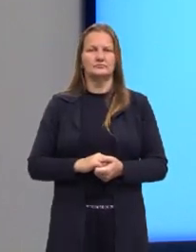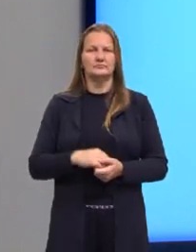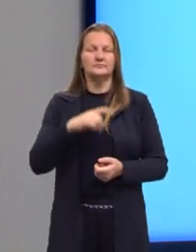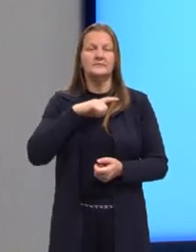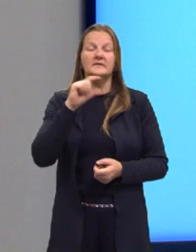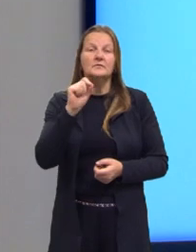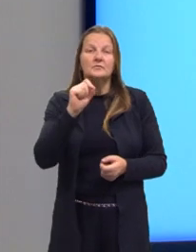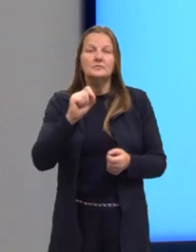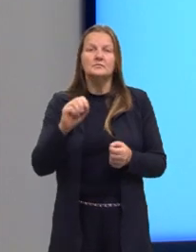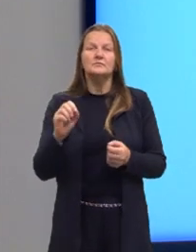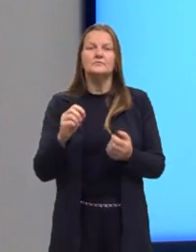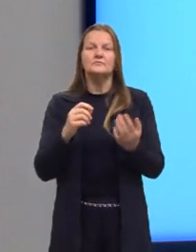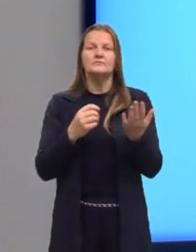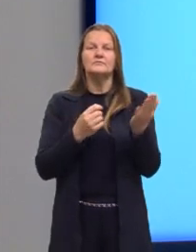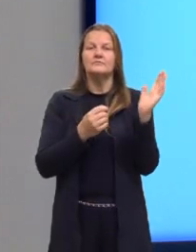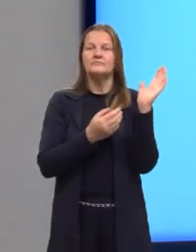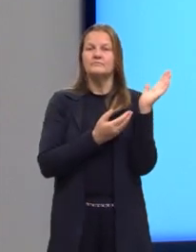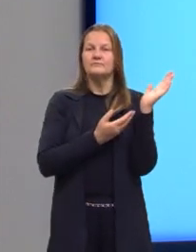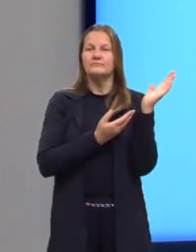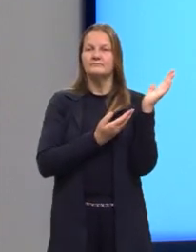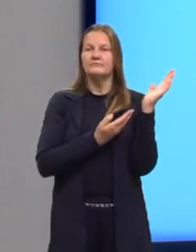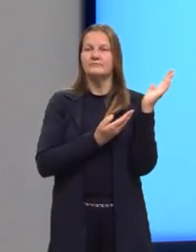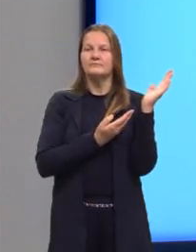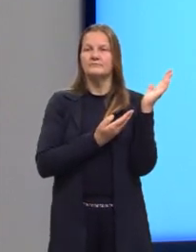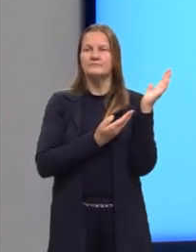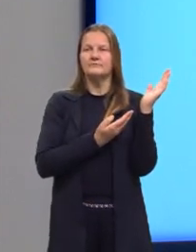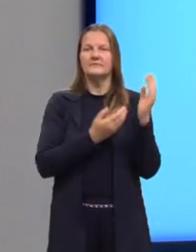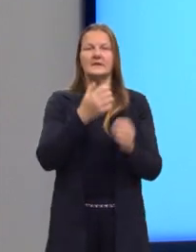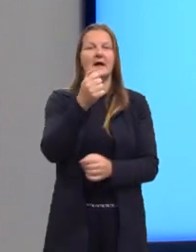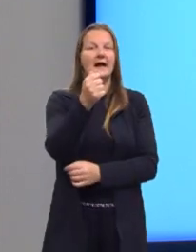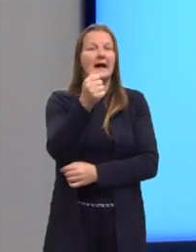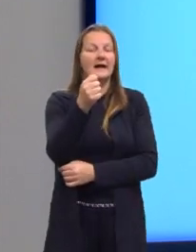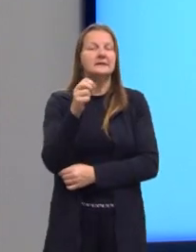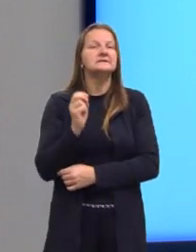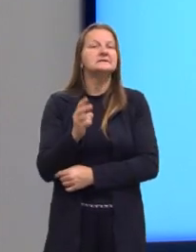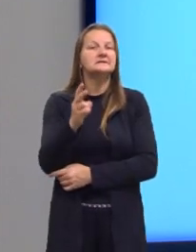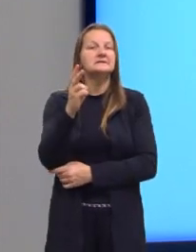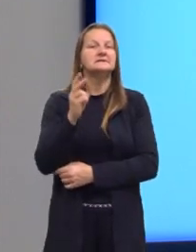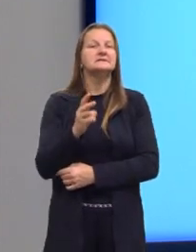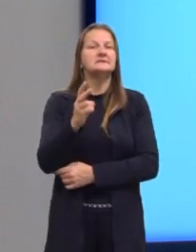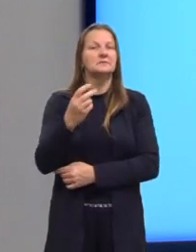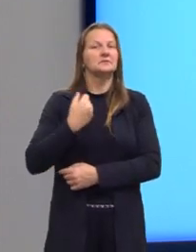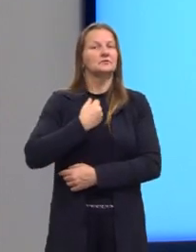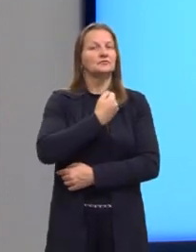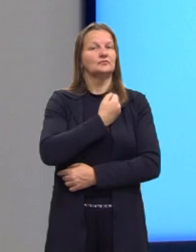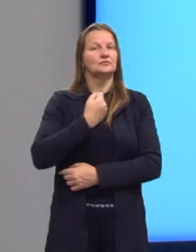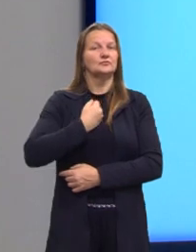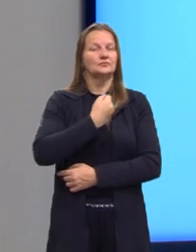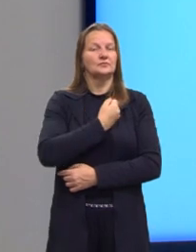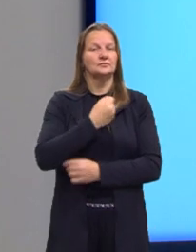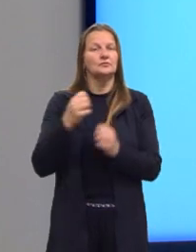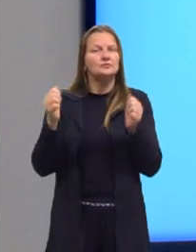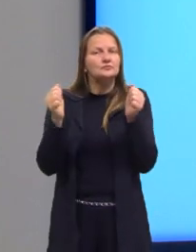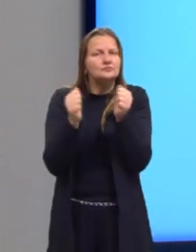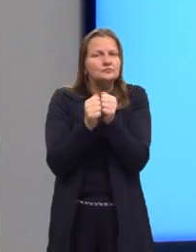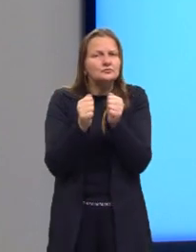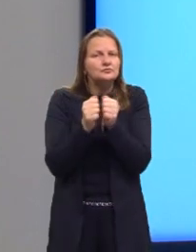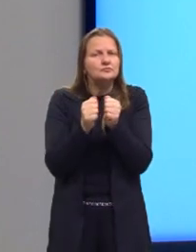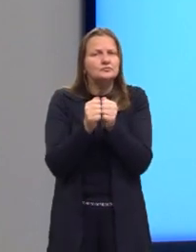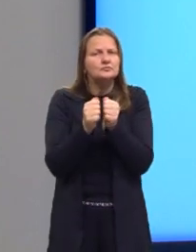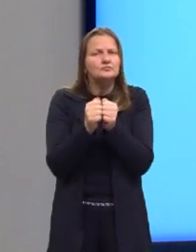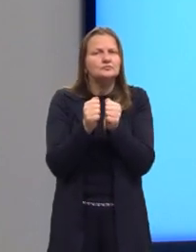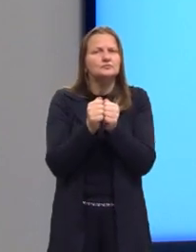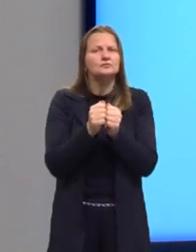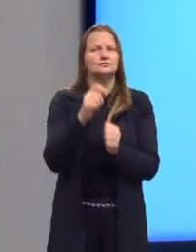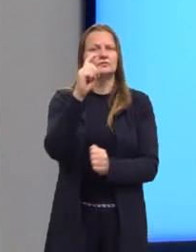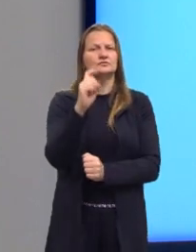então, o valor de A. O coeficiente A é sempre aquele valor numérico que acompanha o termo